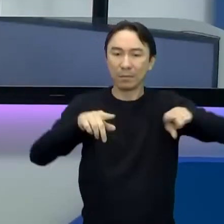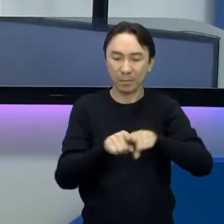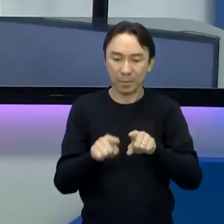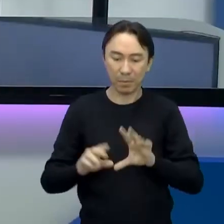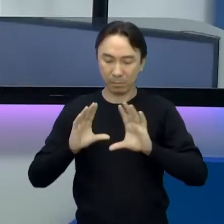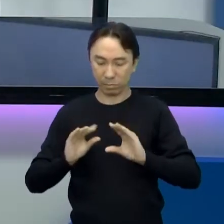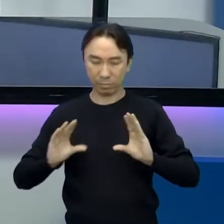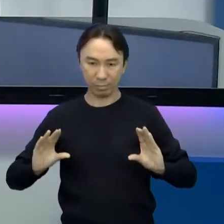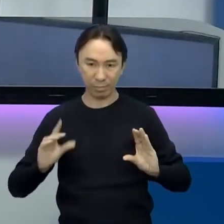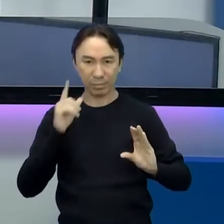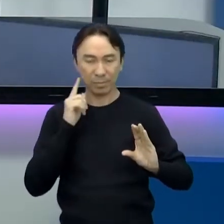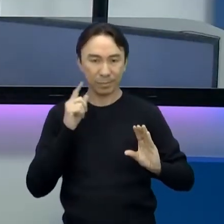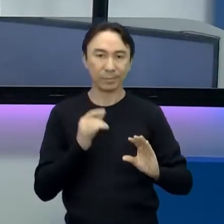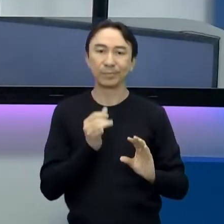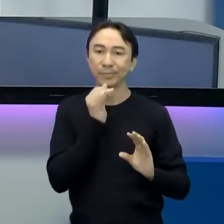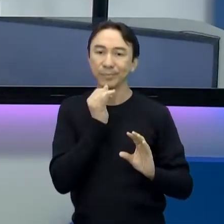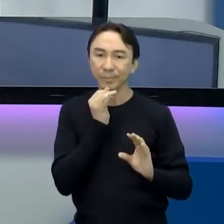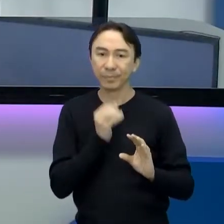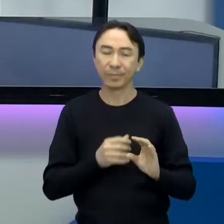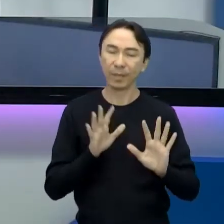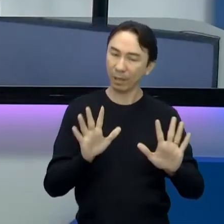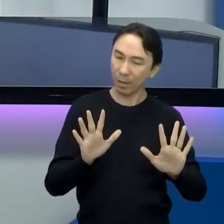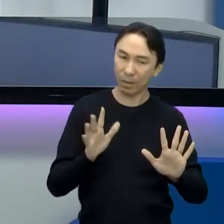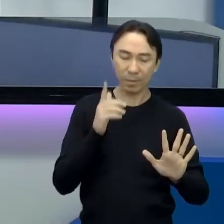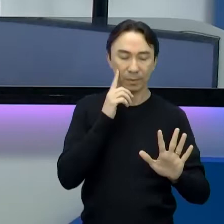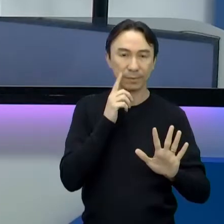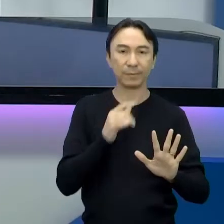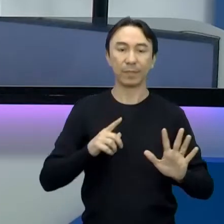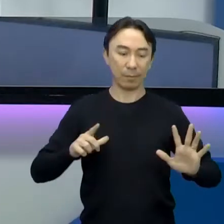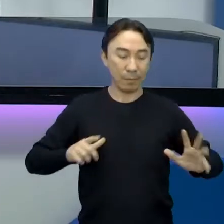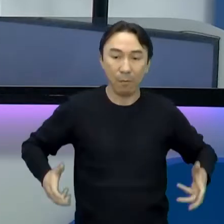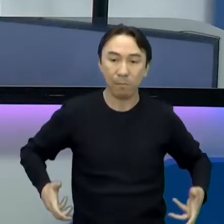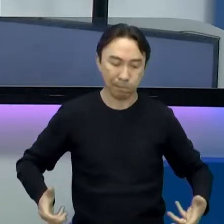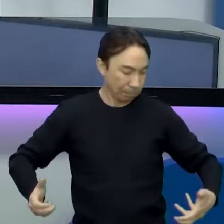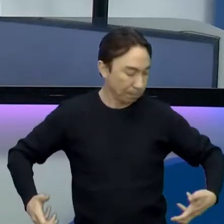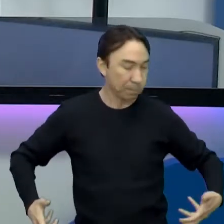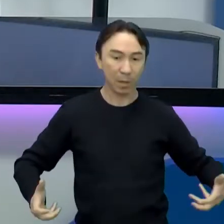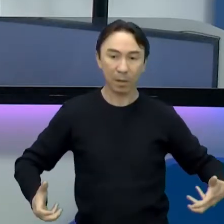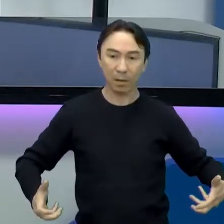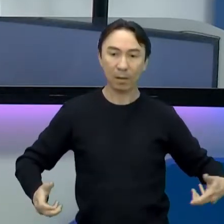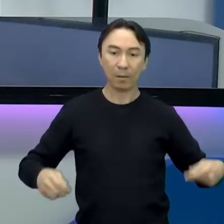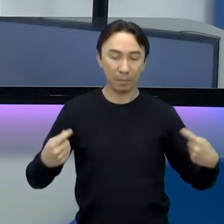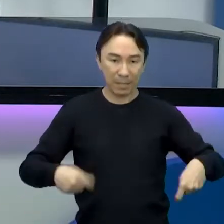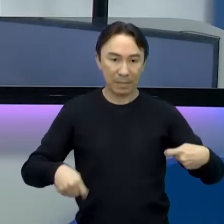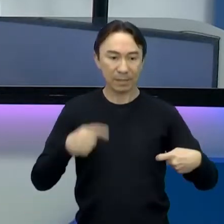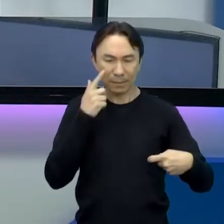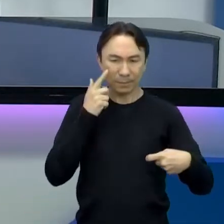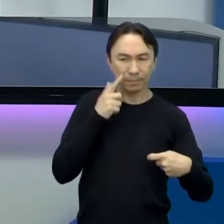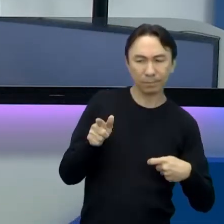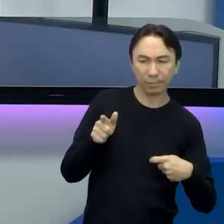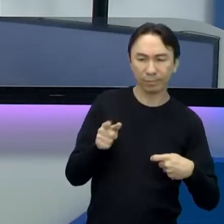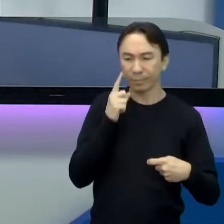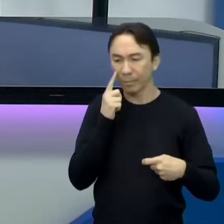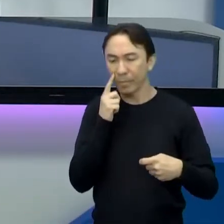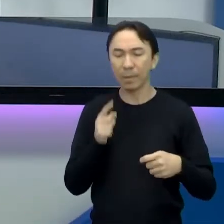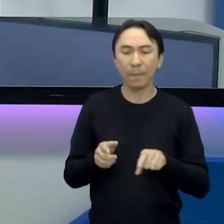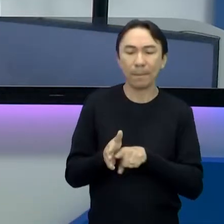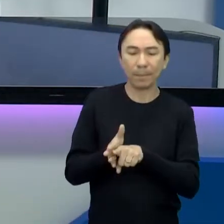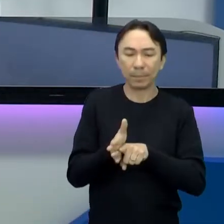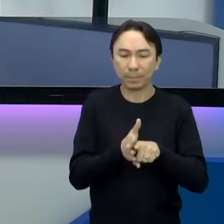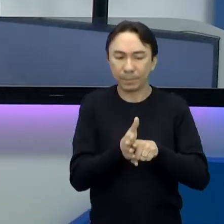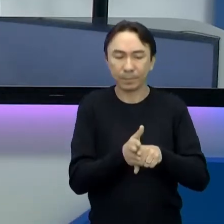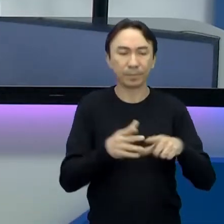Se a pessoa é cadeirante, ela precisa de um espaço determinado. Então ele tem esse dom de analisar todo o